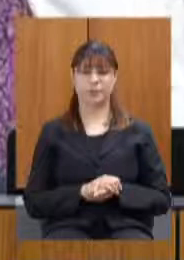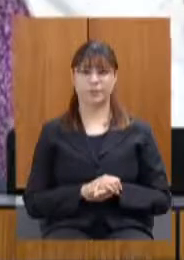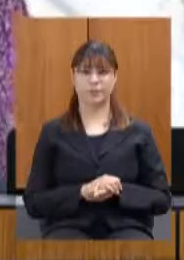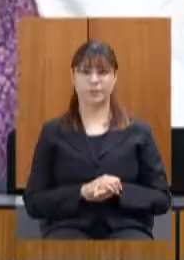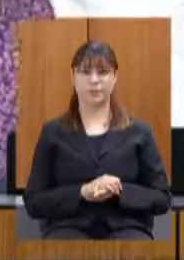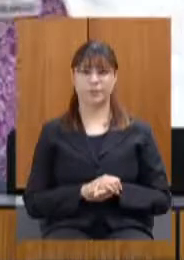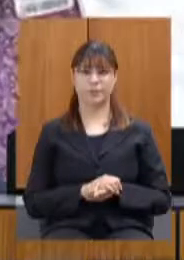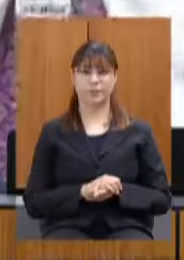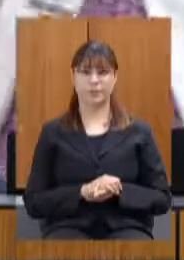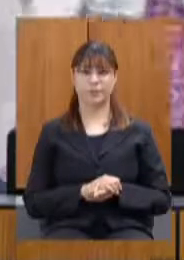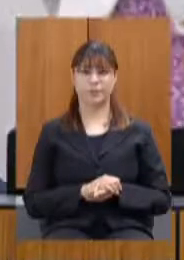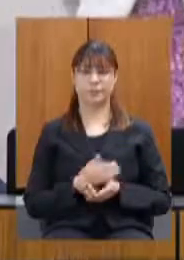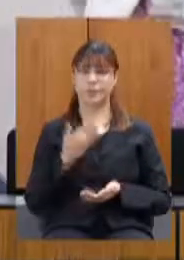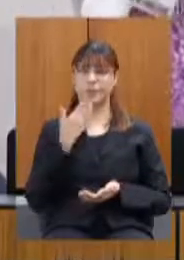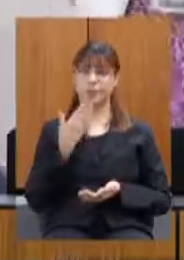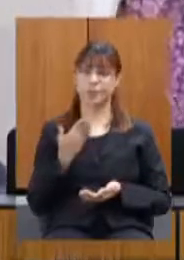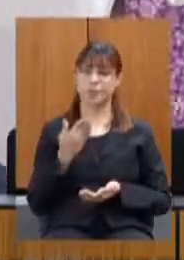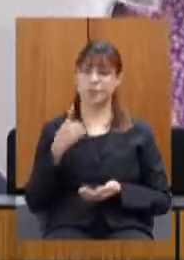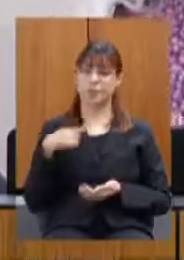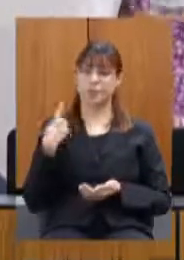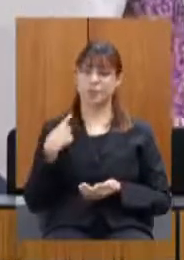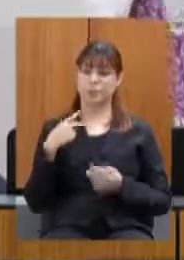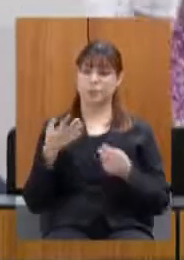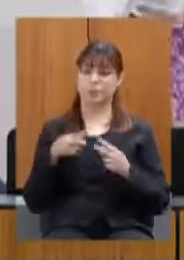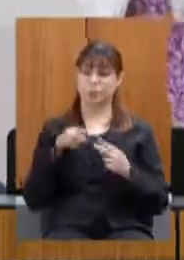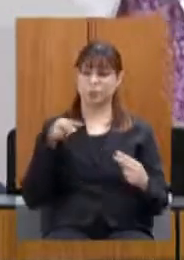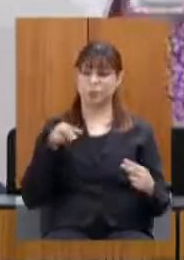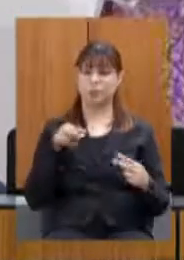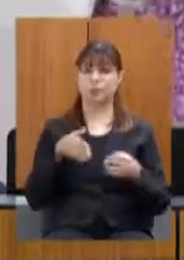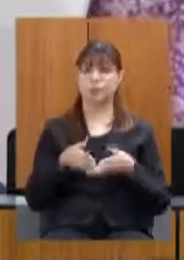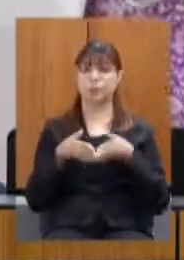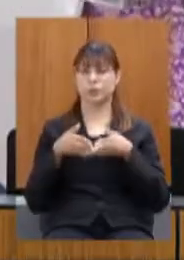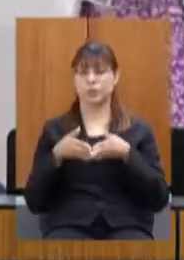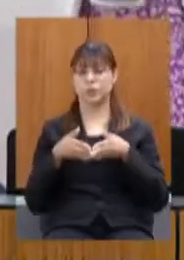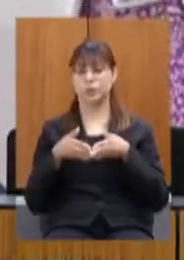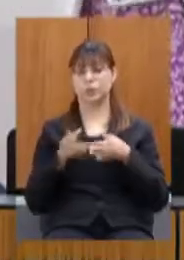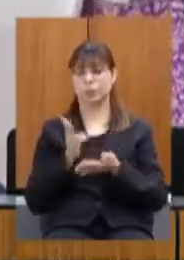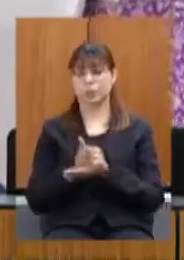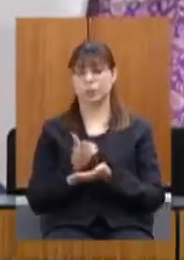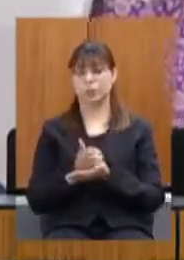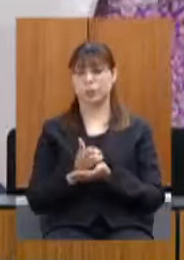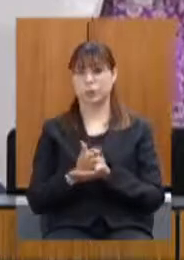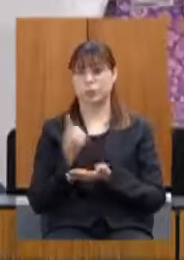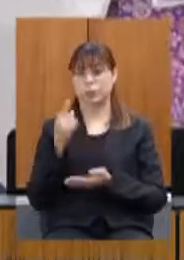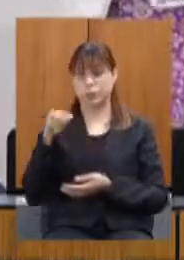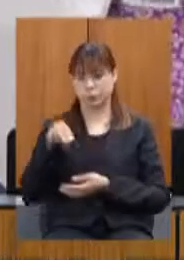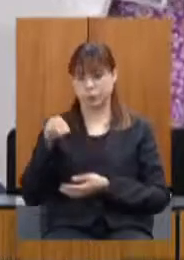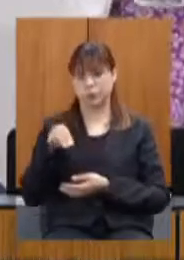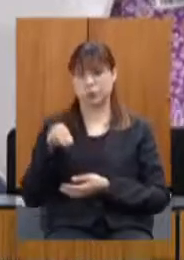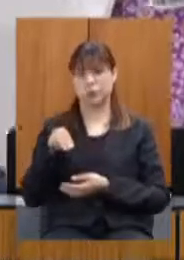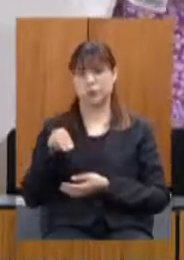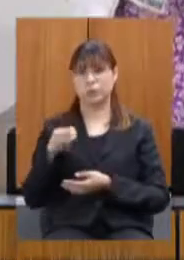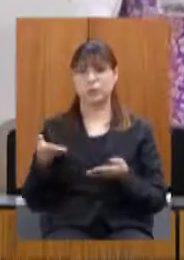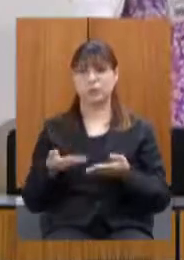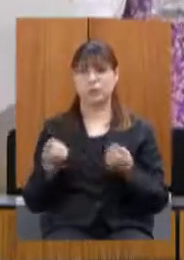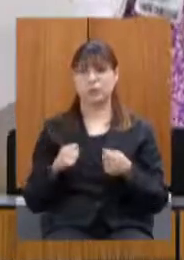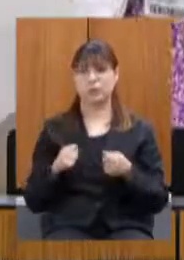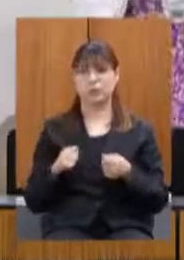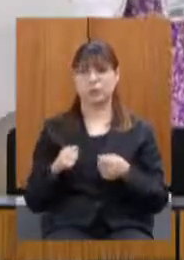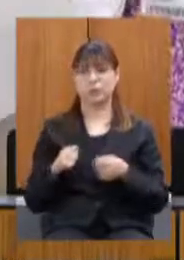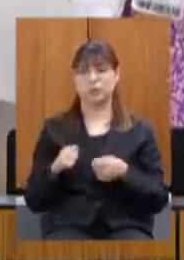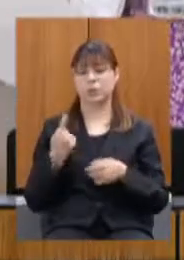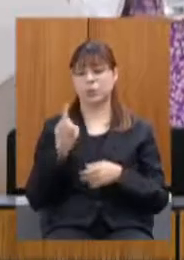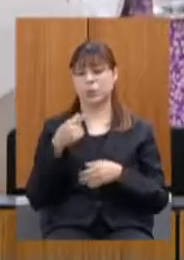eu peço aos deputados que estão de maneira remota por gentileza permaneça aí um minutinho nós vamos ter que repetir uma